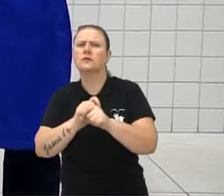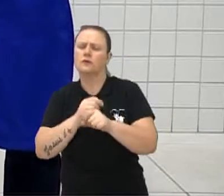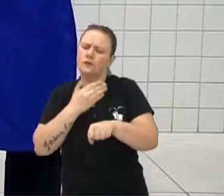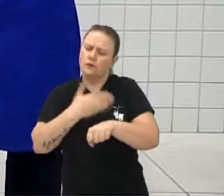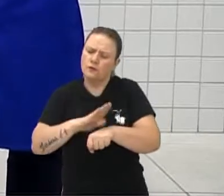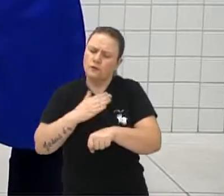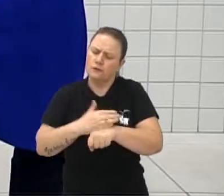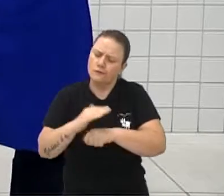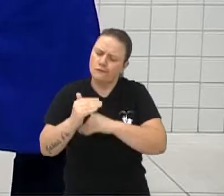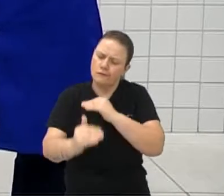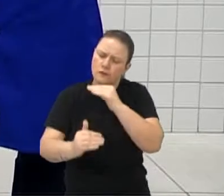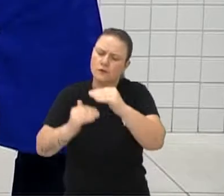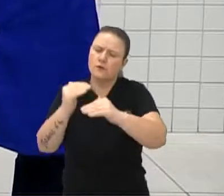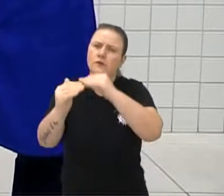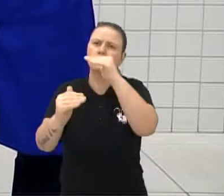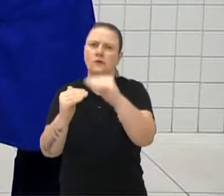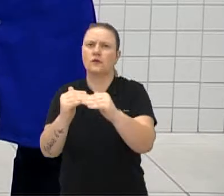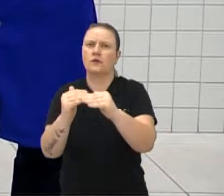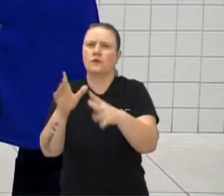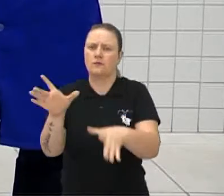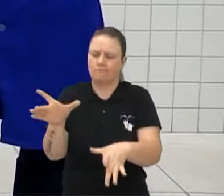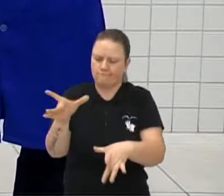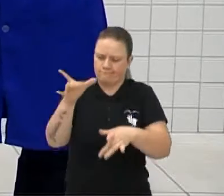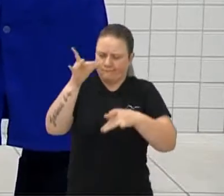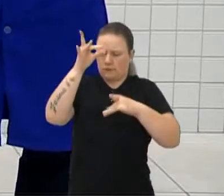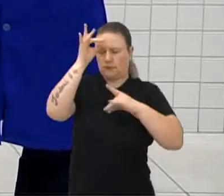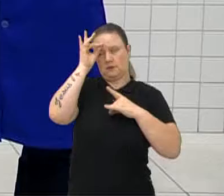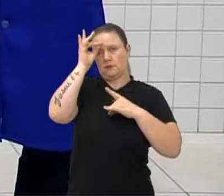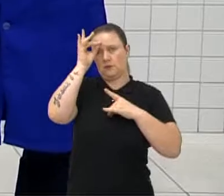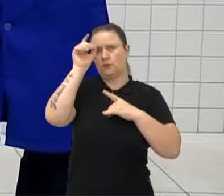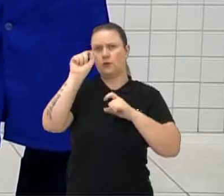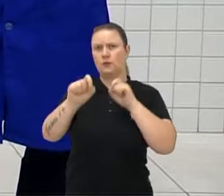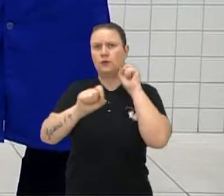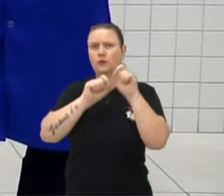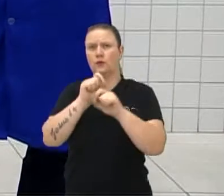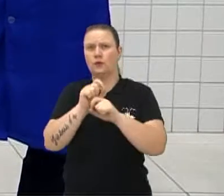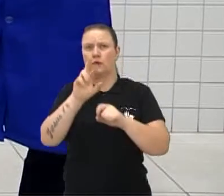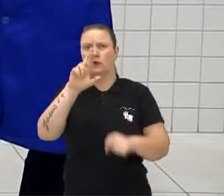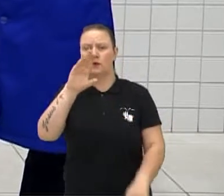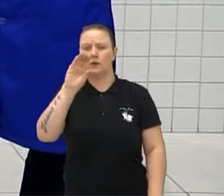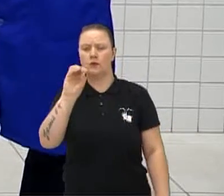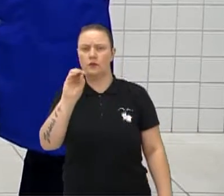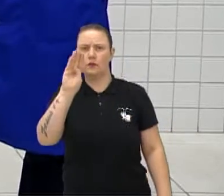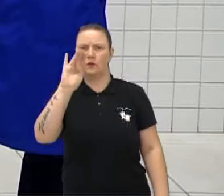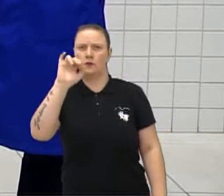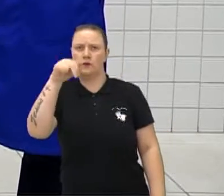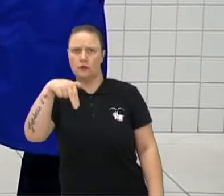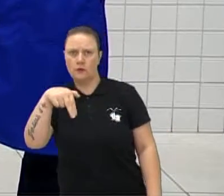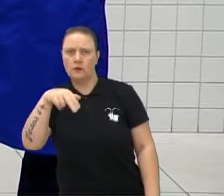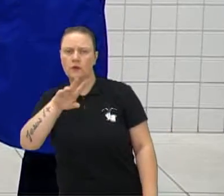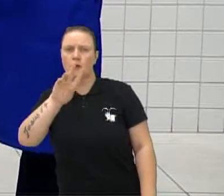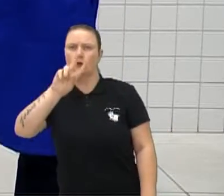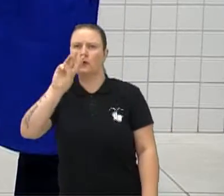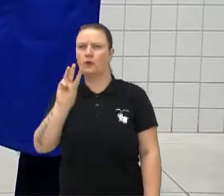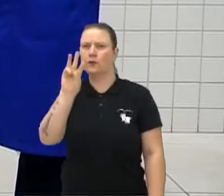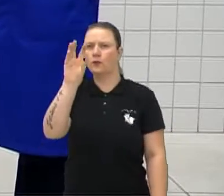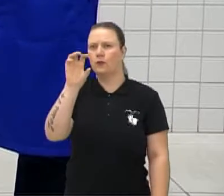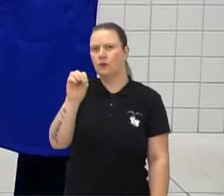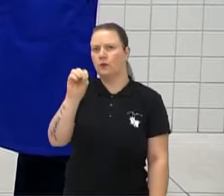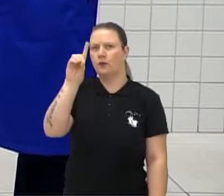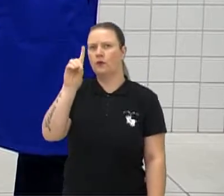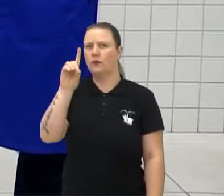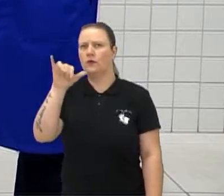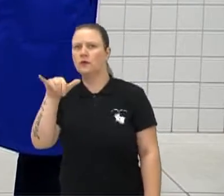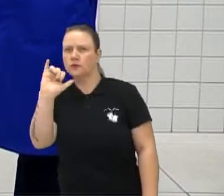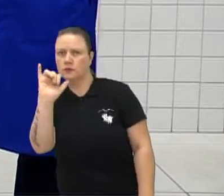Quem tomou posse dessa dança, que nasceu com os negros, foi Hollywood, que levou para o cinema. Mas, só que só